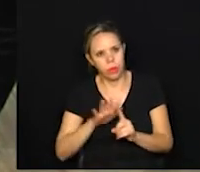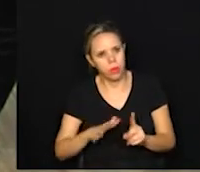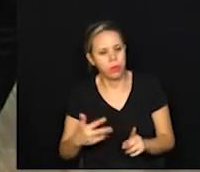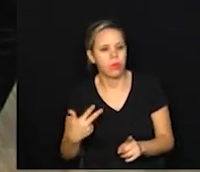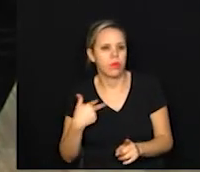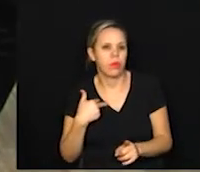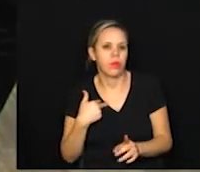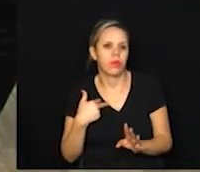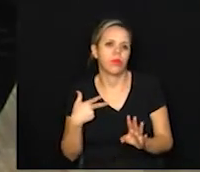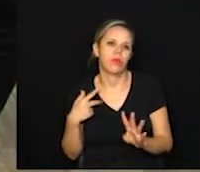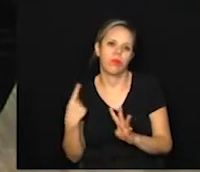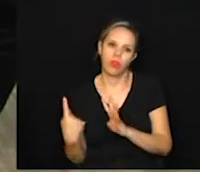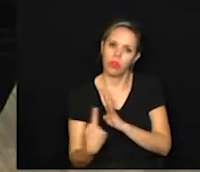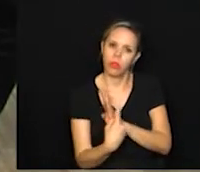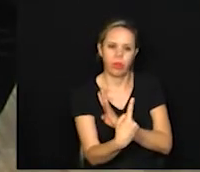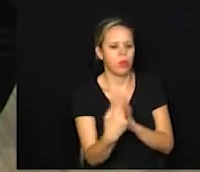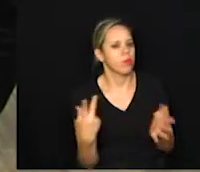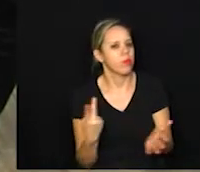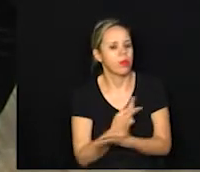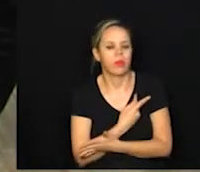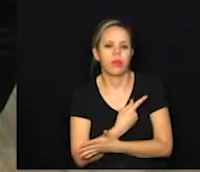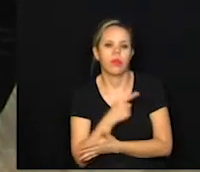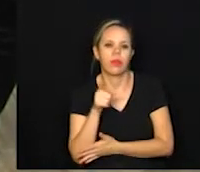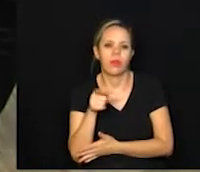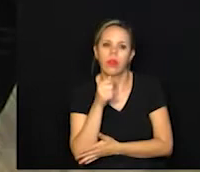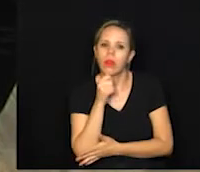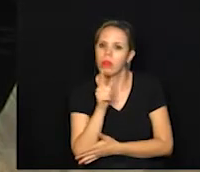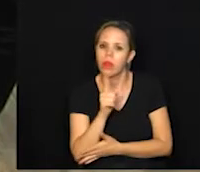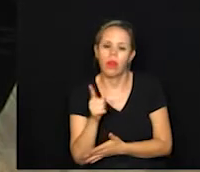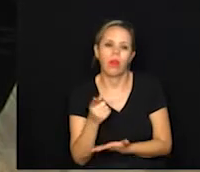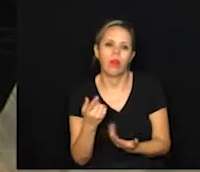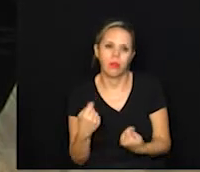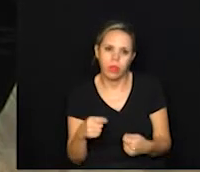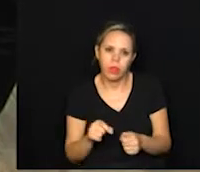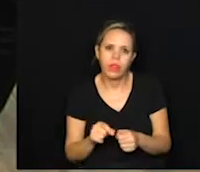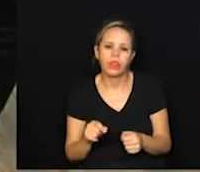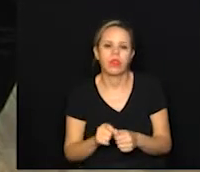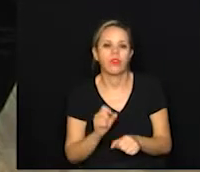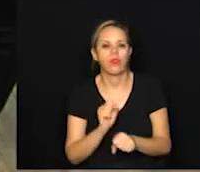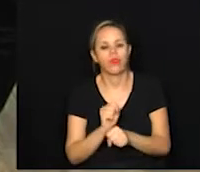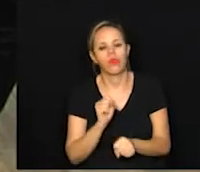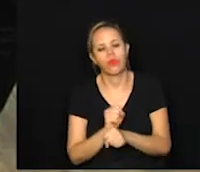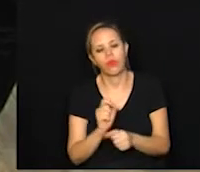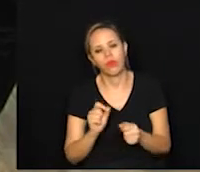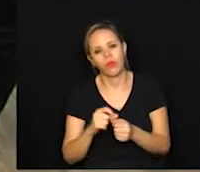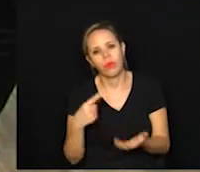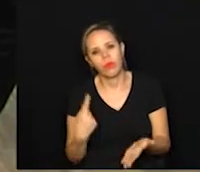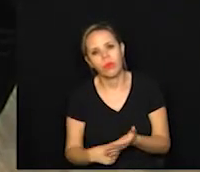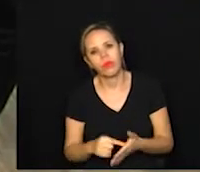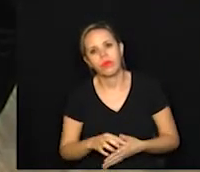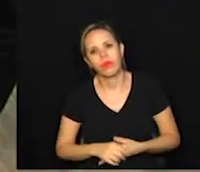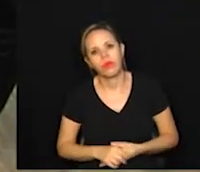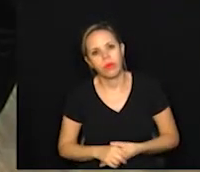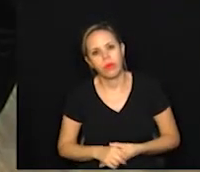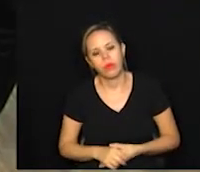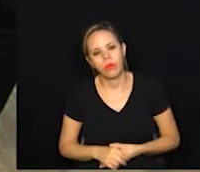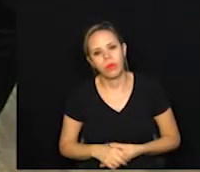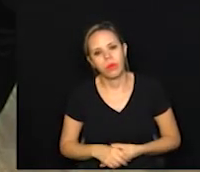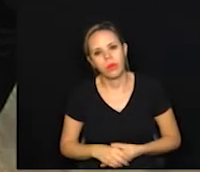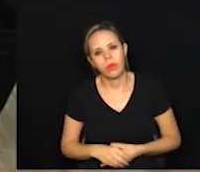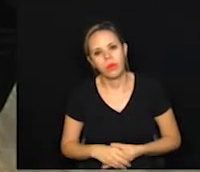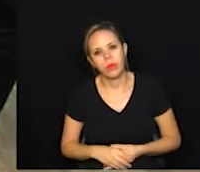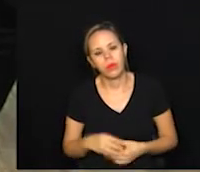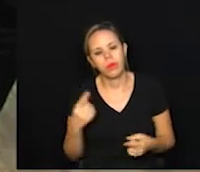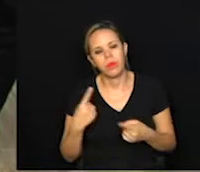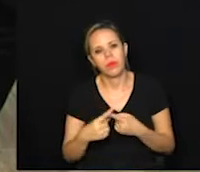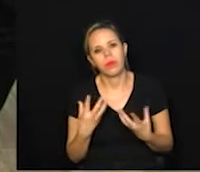não podemos tirar o lugar de ninguém, então se ainda não é a sua vez, você precisa aguardar para fazer o agendamento. Inclusive, Gabriel, porque